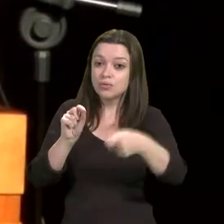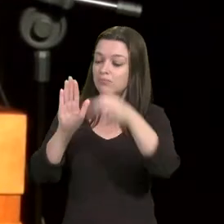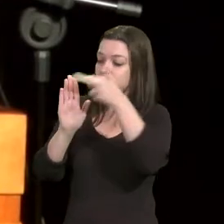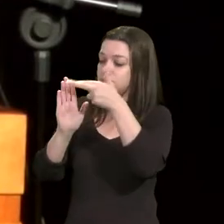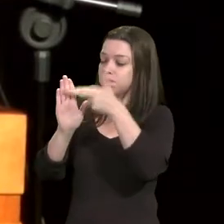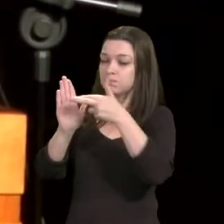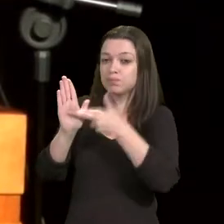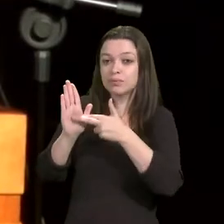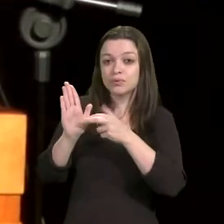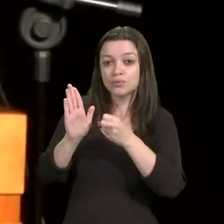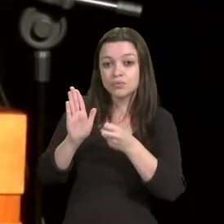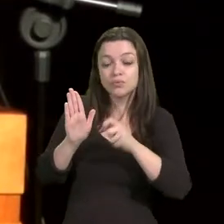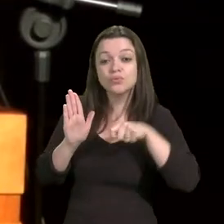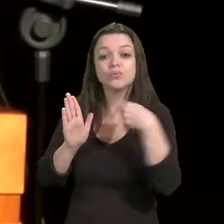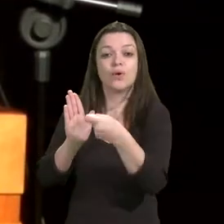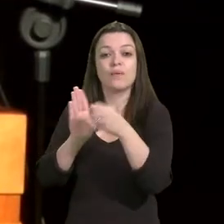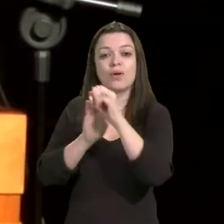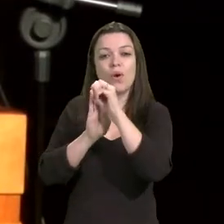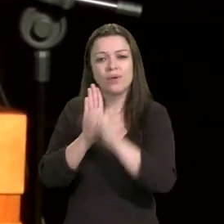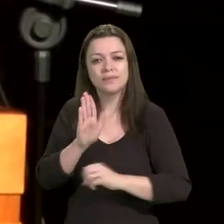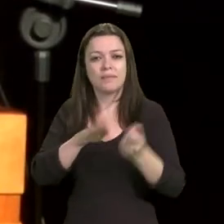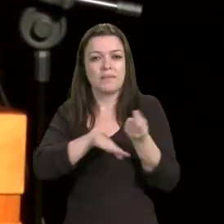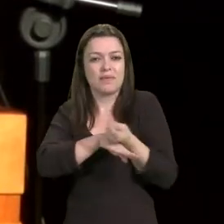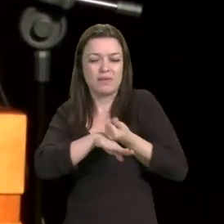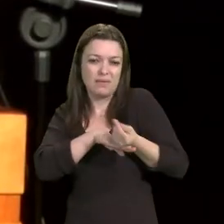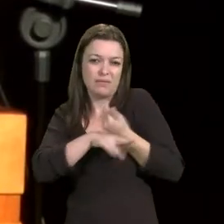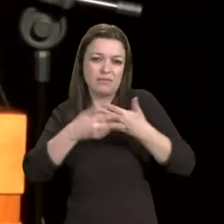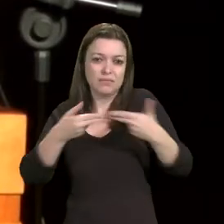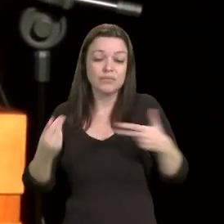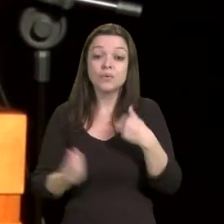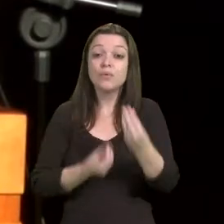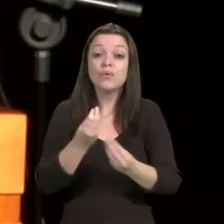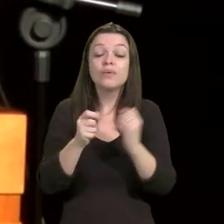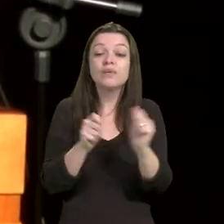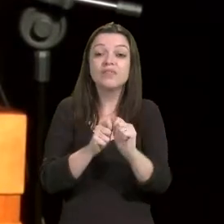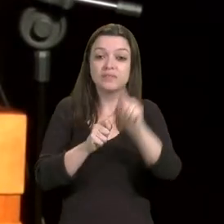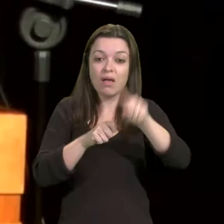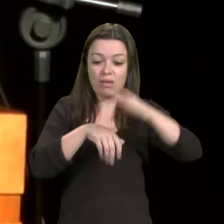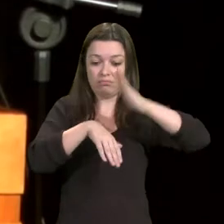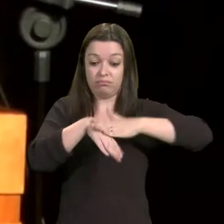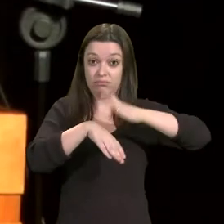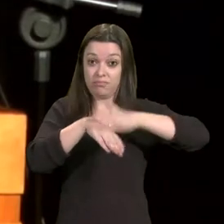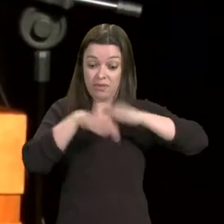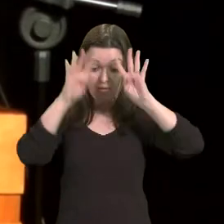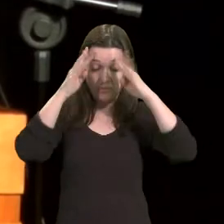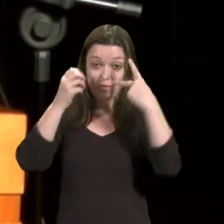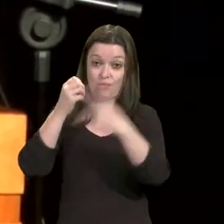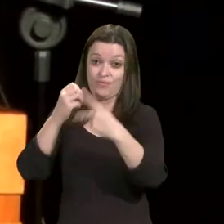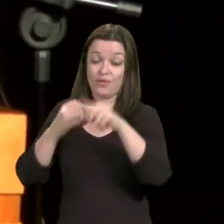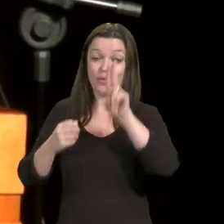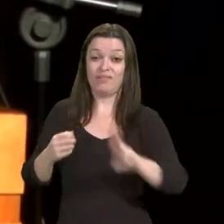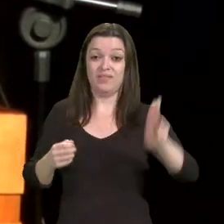orçamentários e financeiros relacionados à autonomia universitária.